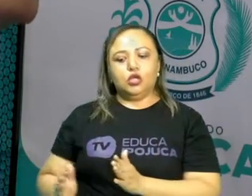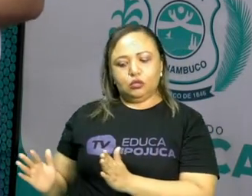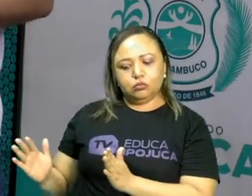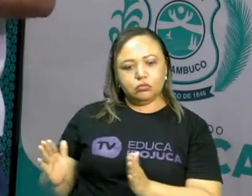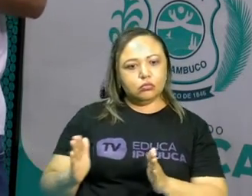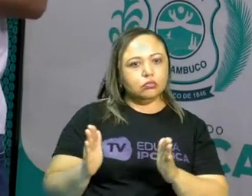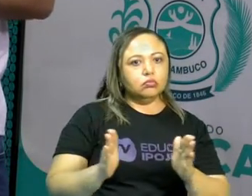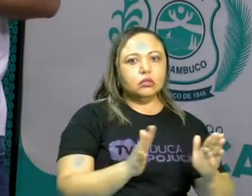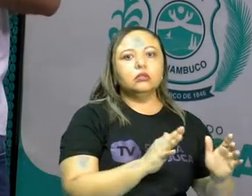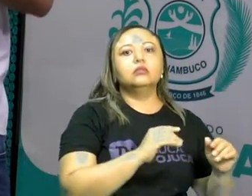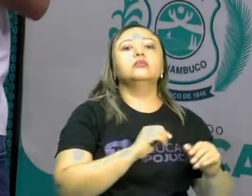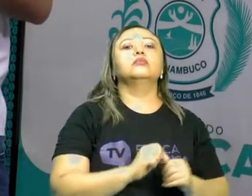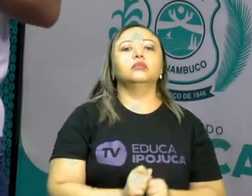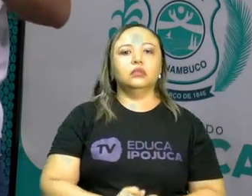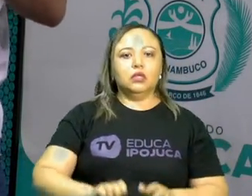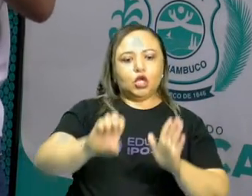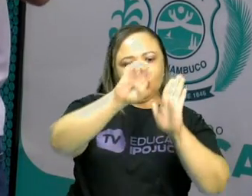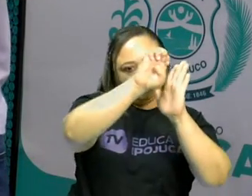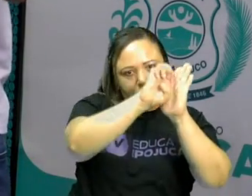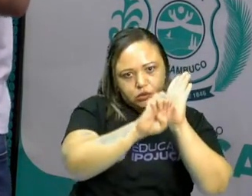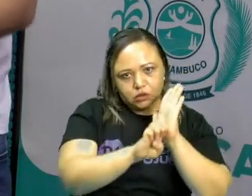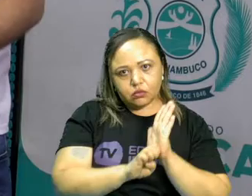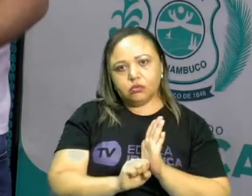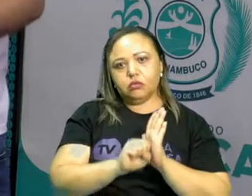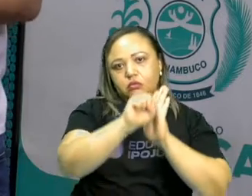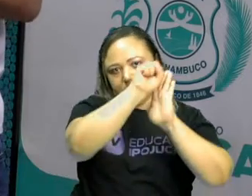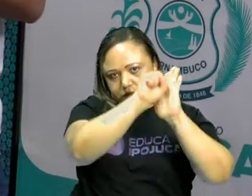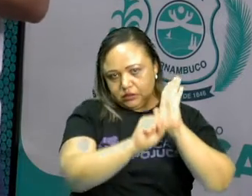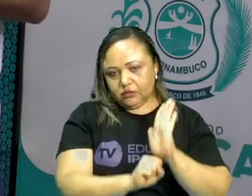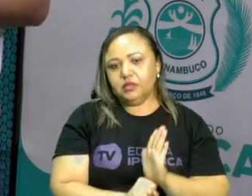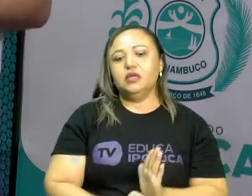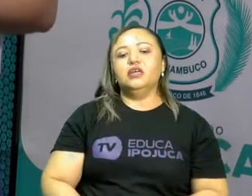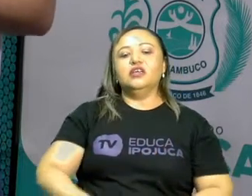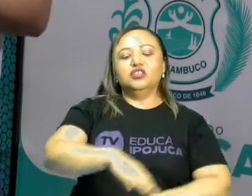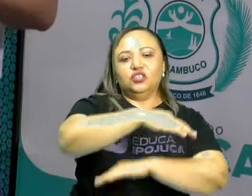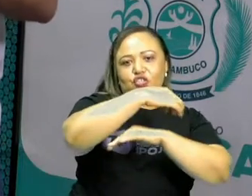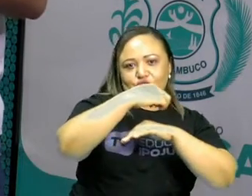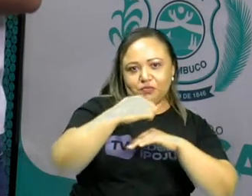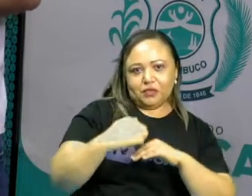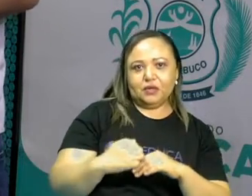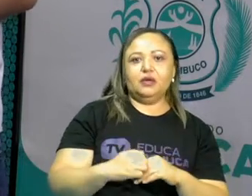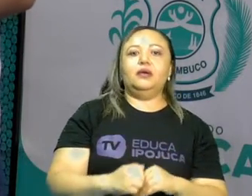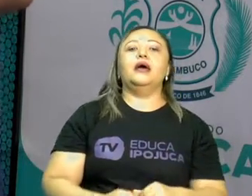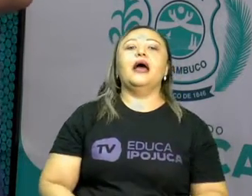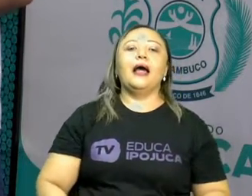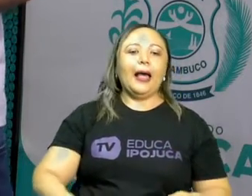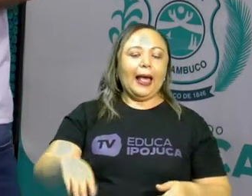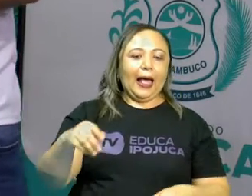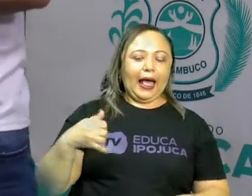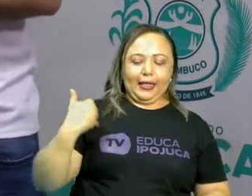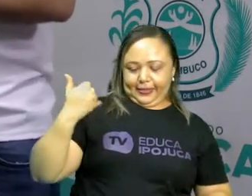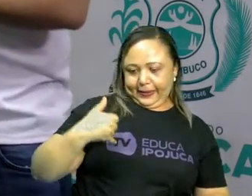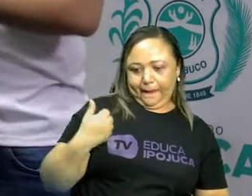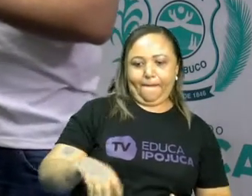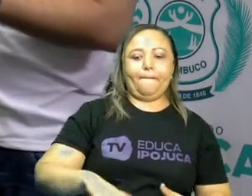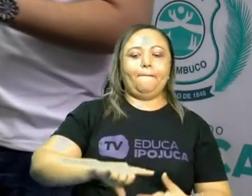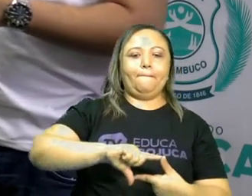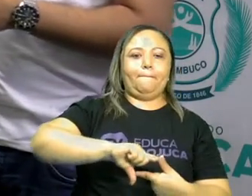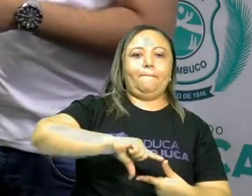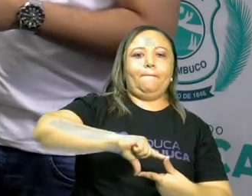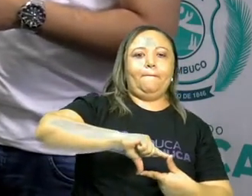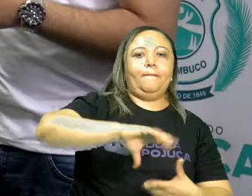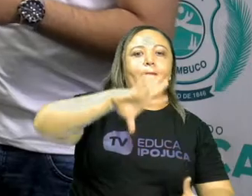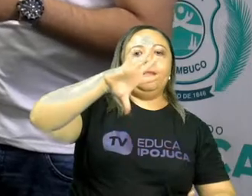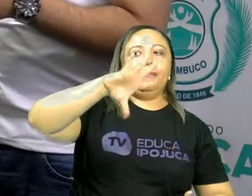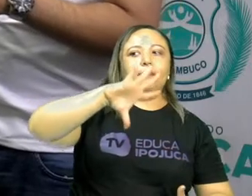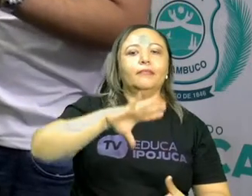levar, então, à consolidação da chamada Idade Moderna. Ok? E outra